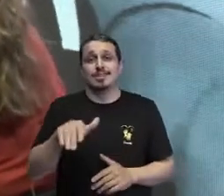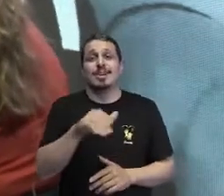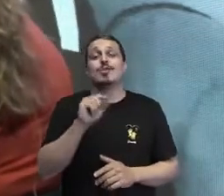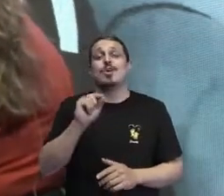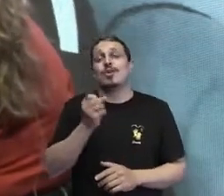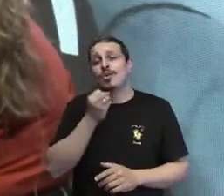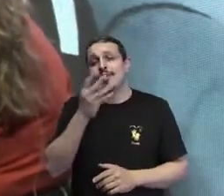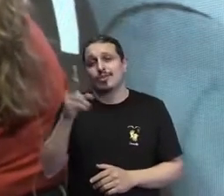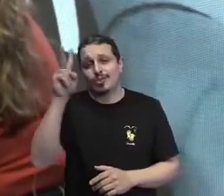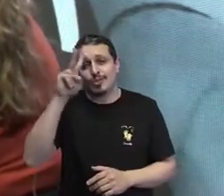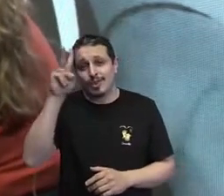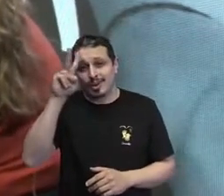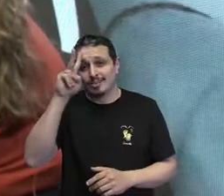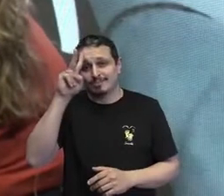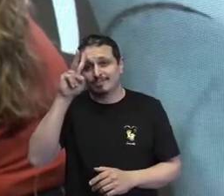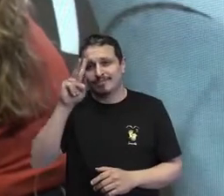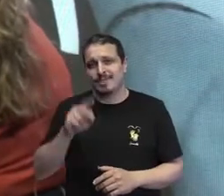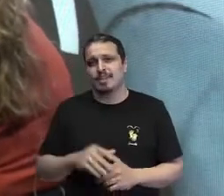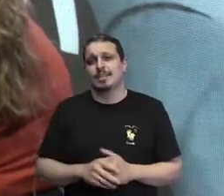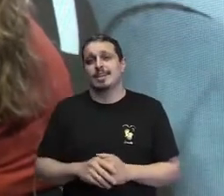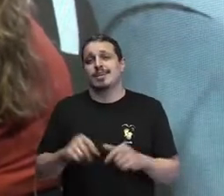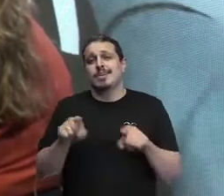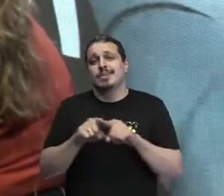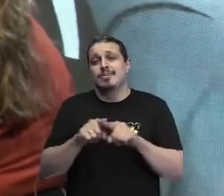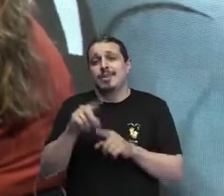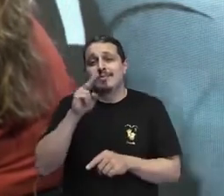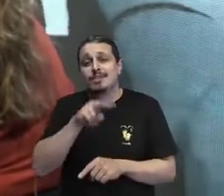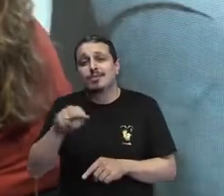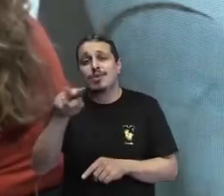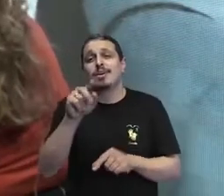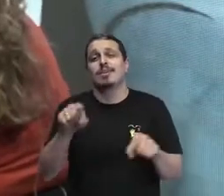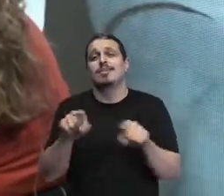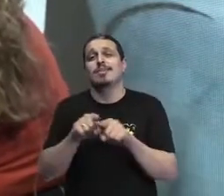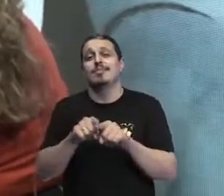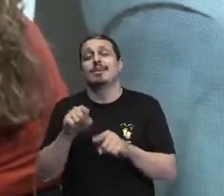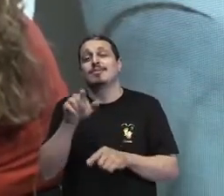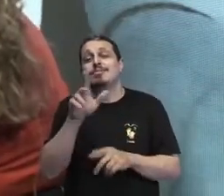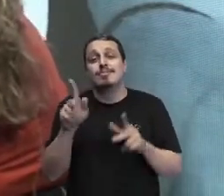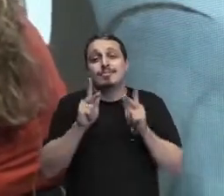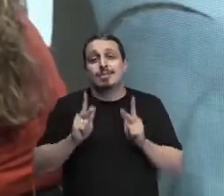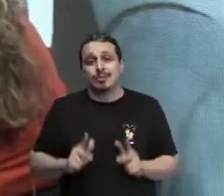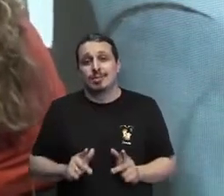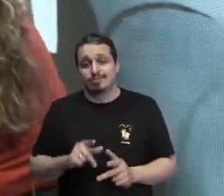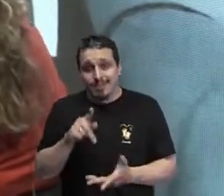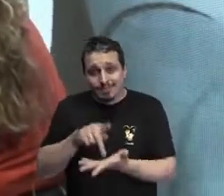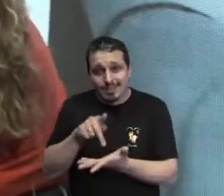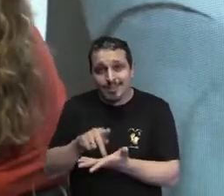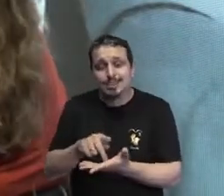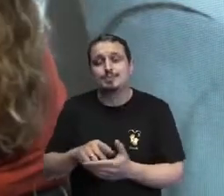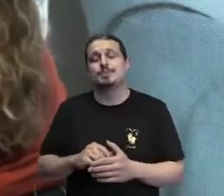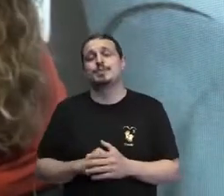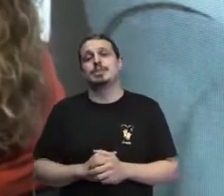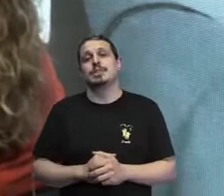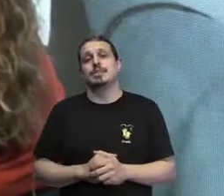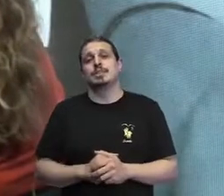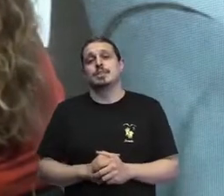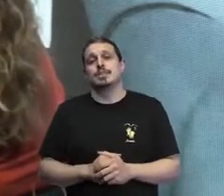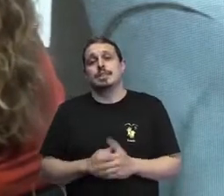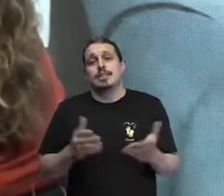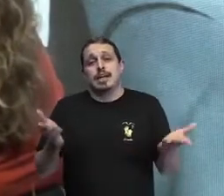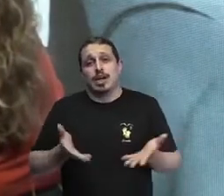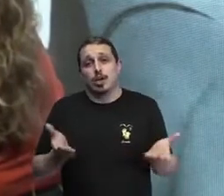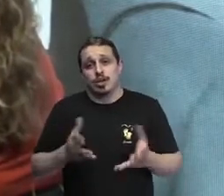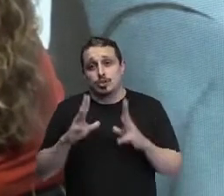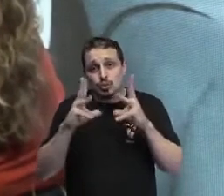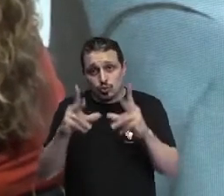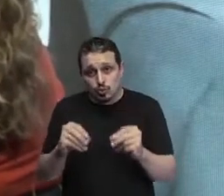vista por milhares de pessoas. Eu sei que muitas pessoas são beneficiadas pelo que você faz hoje, pelos conteúdos que